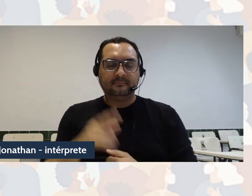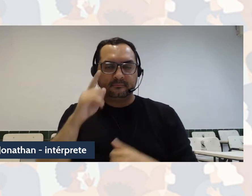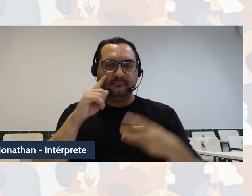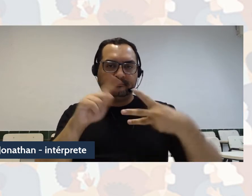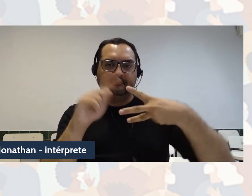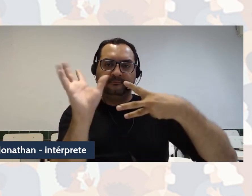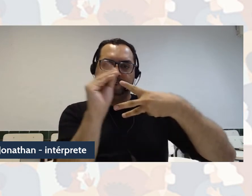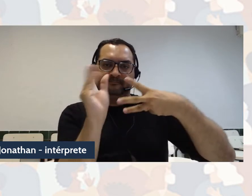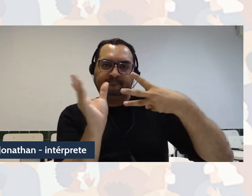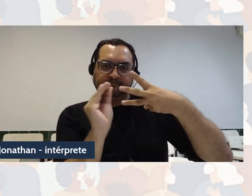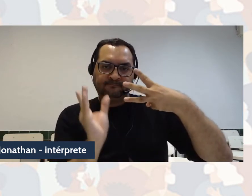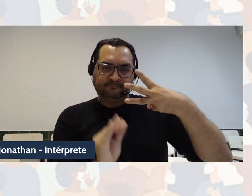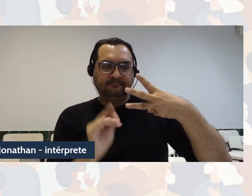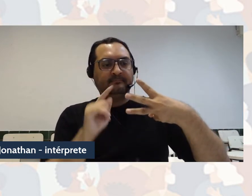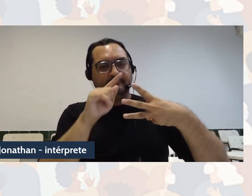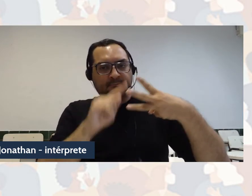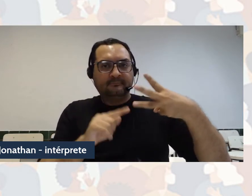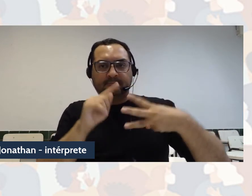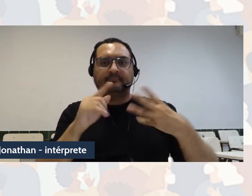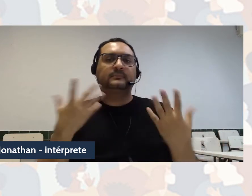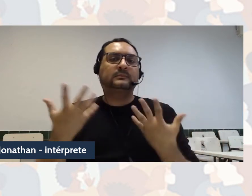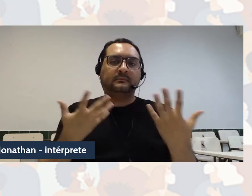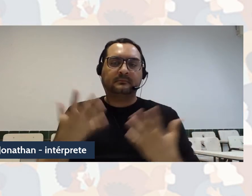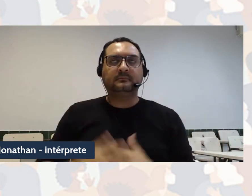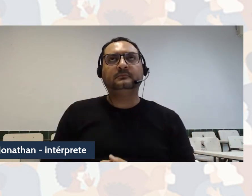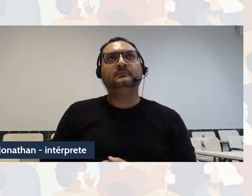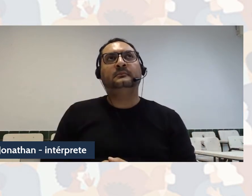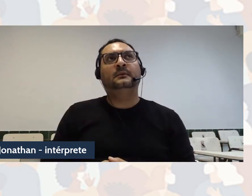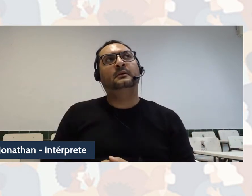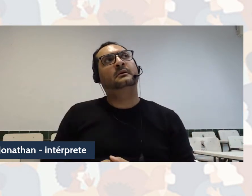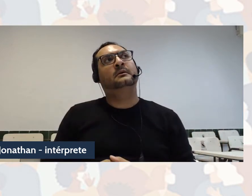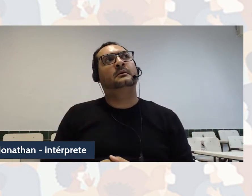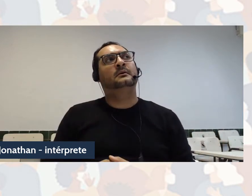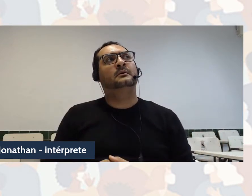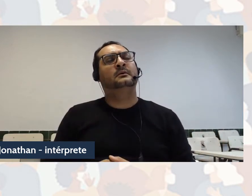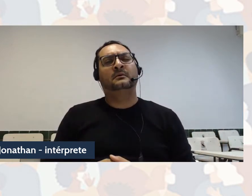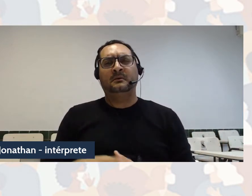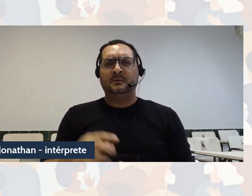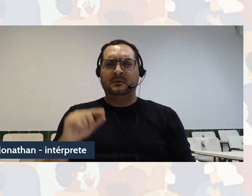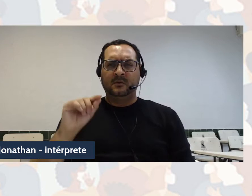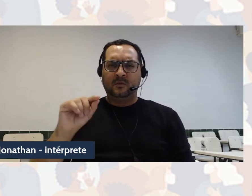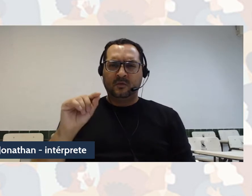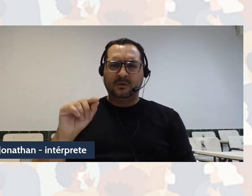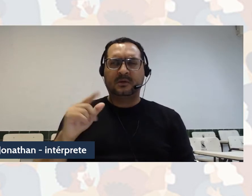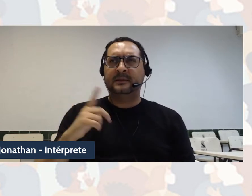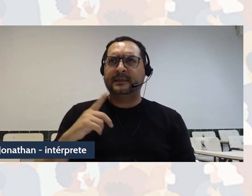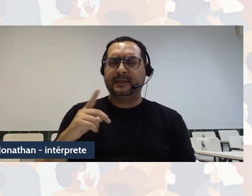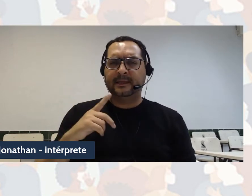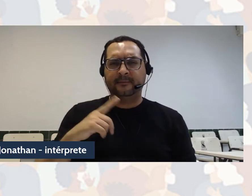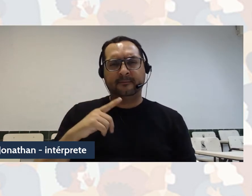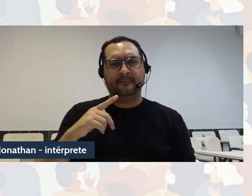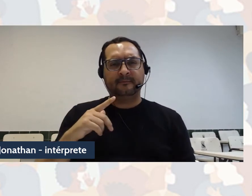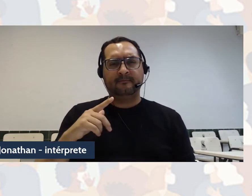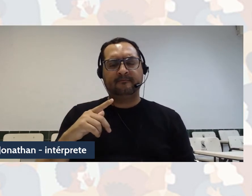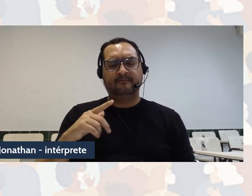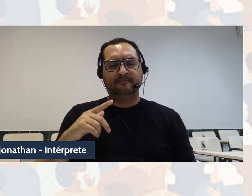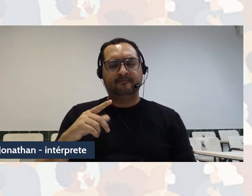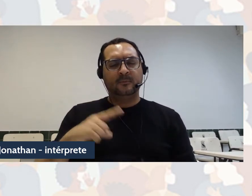o trajeto que a gente tem. E o que faz, o que opera esse modelo de racionalidade